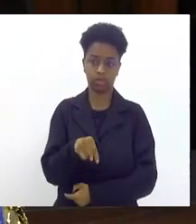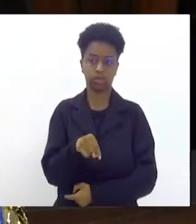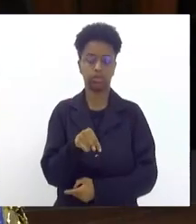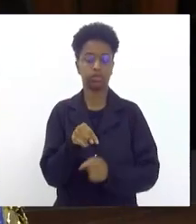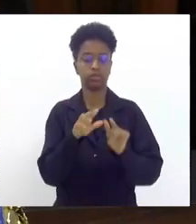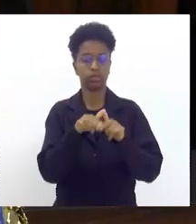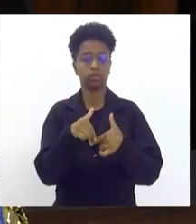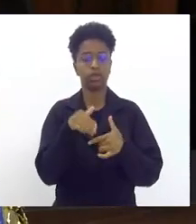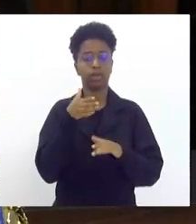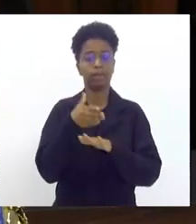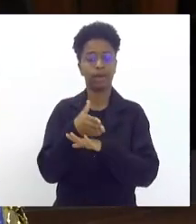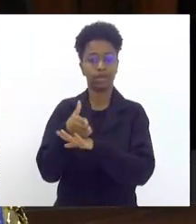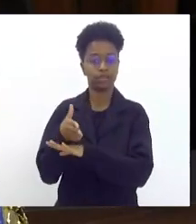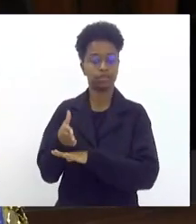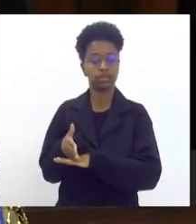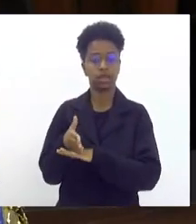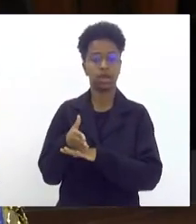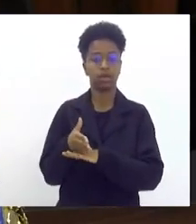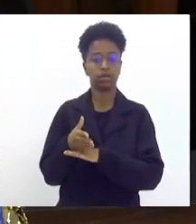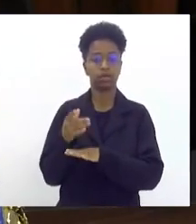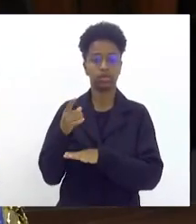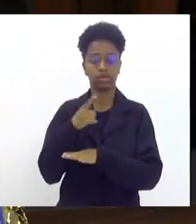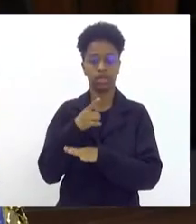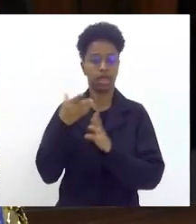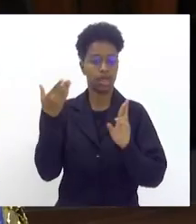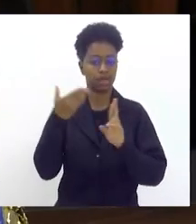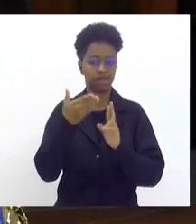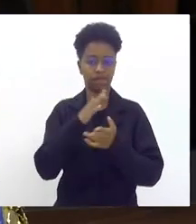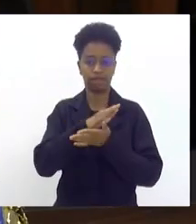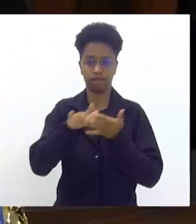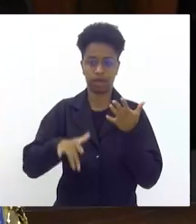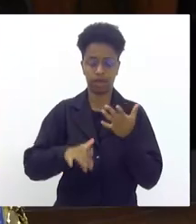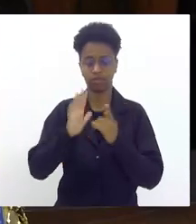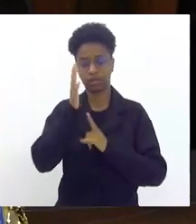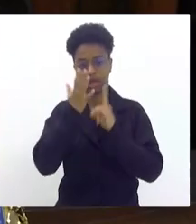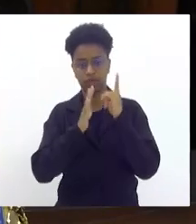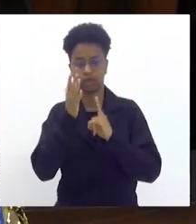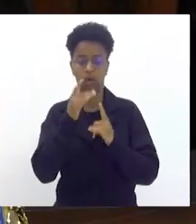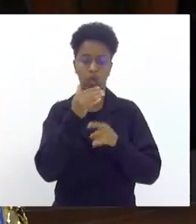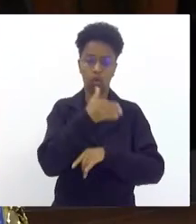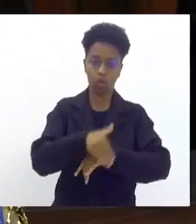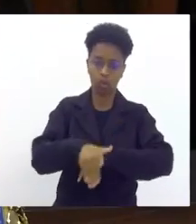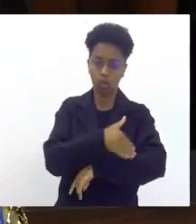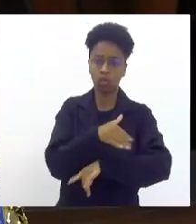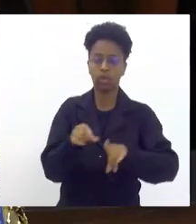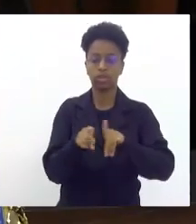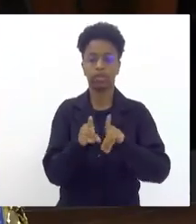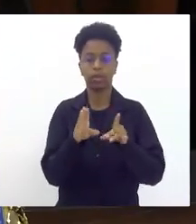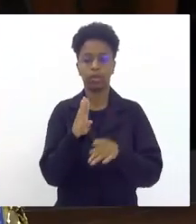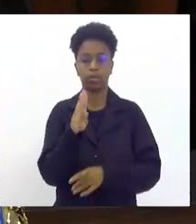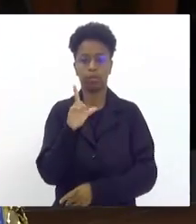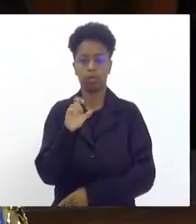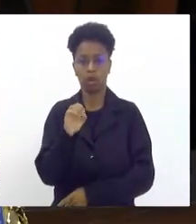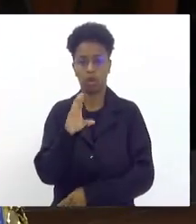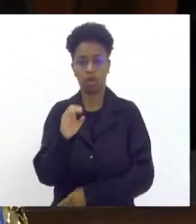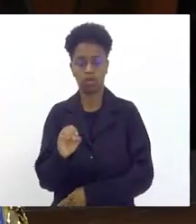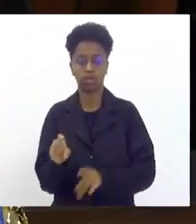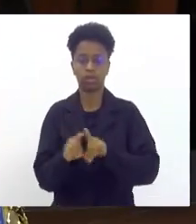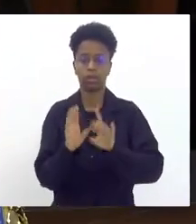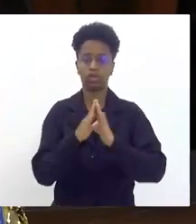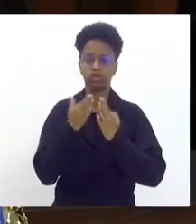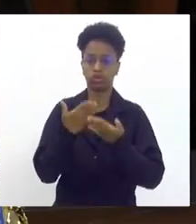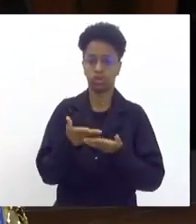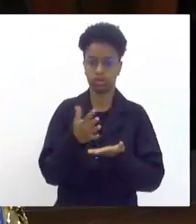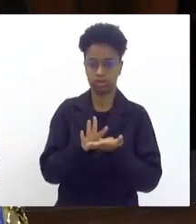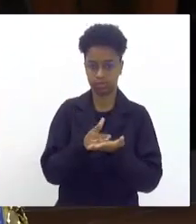participação de tantas referências do carnaval de rua dos blocos e das nossas escolas de samba a